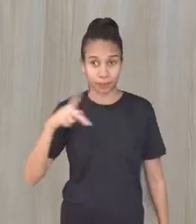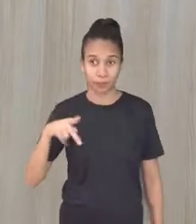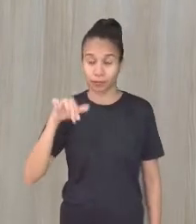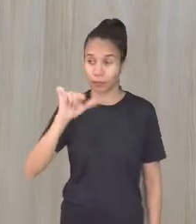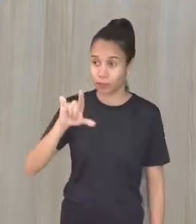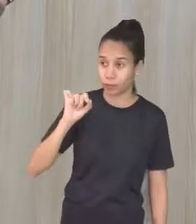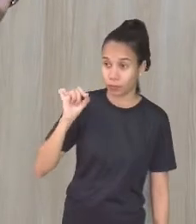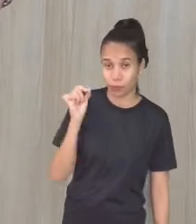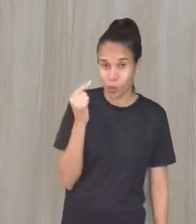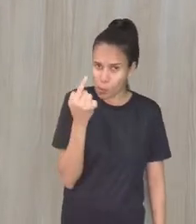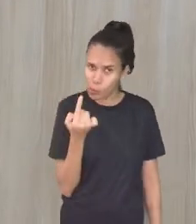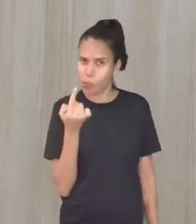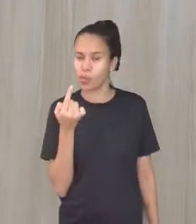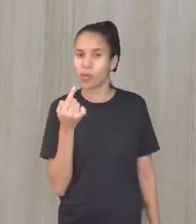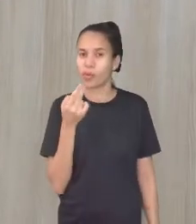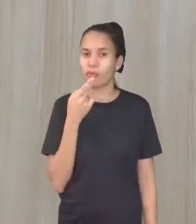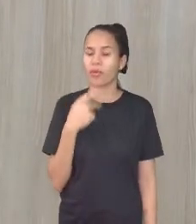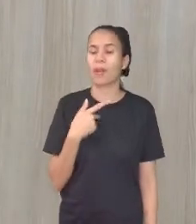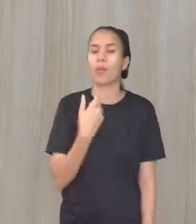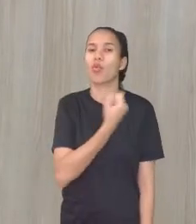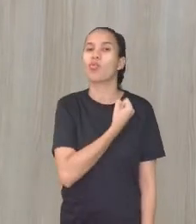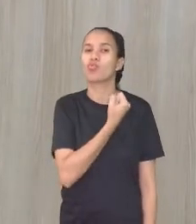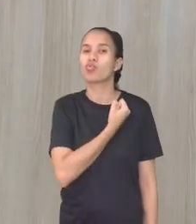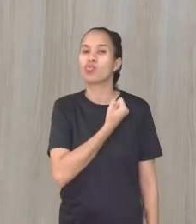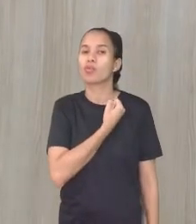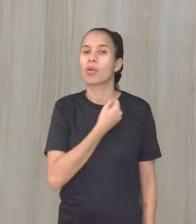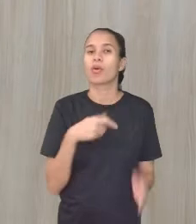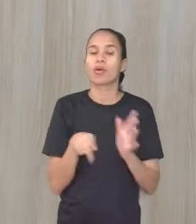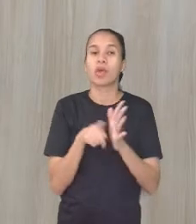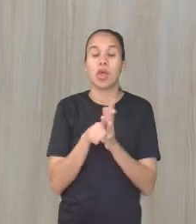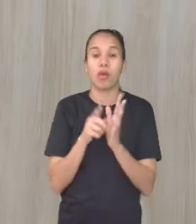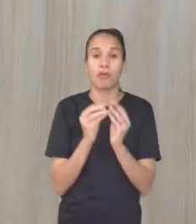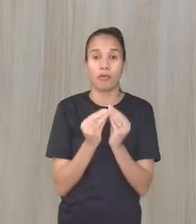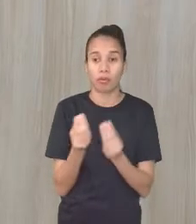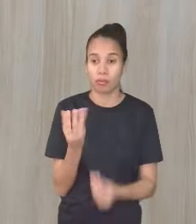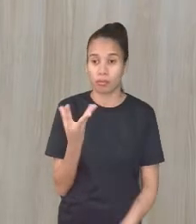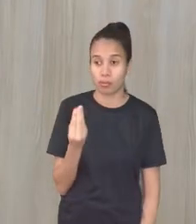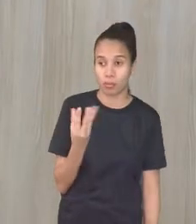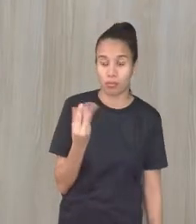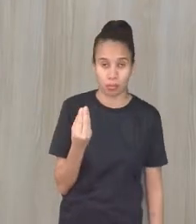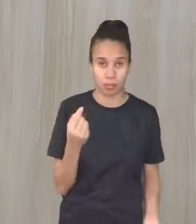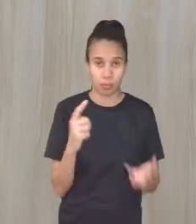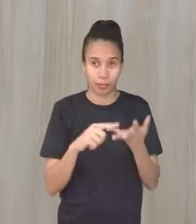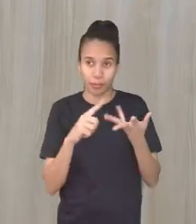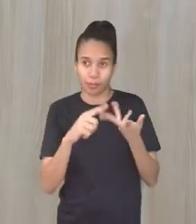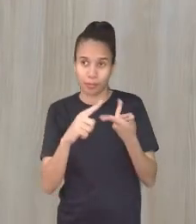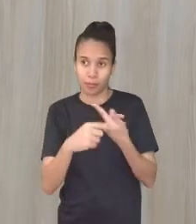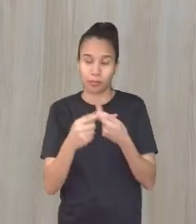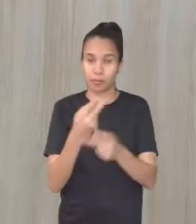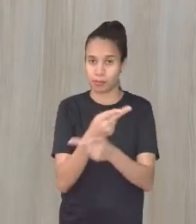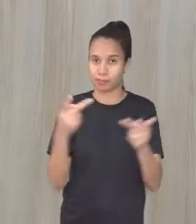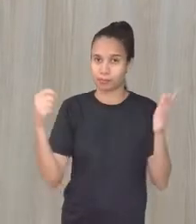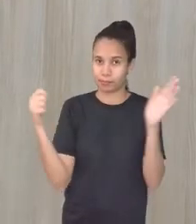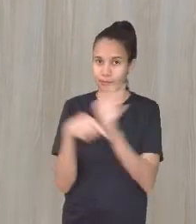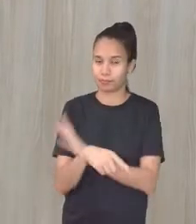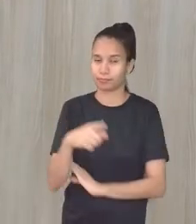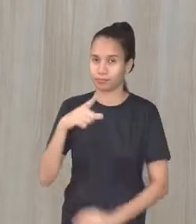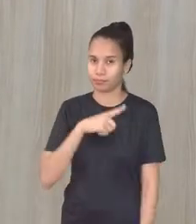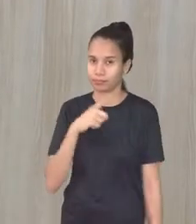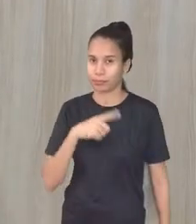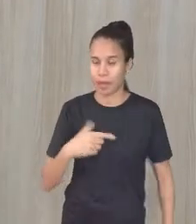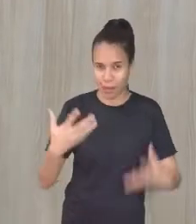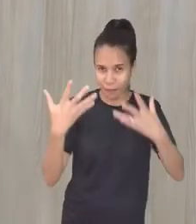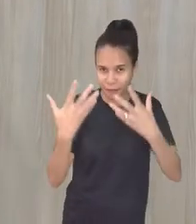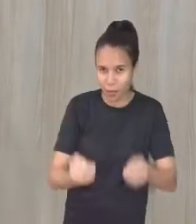escolher um e vai dizer o número. E eu vou abrir e fechar e contar aqui para vocês a pergunta. Vamos